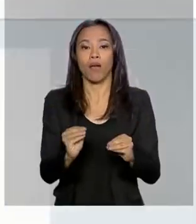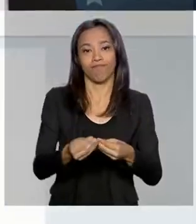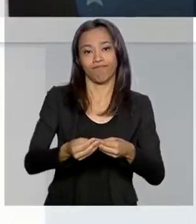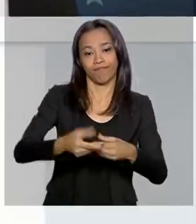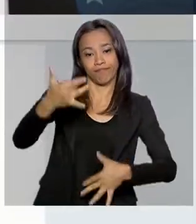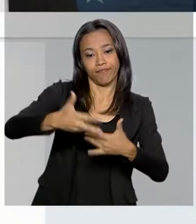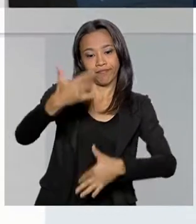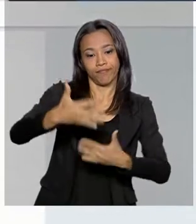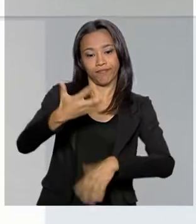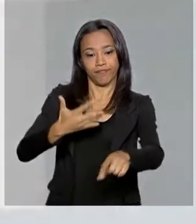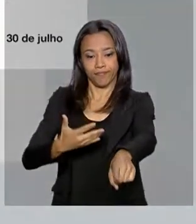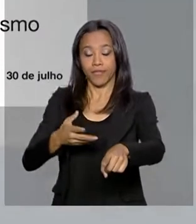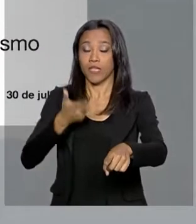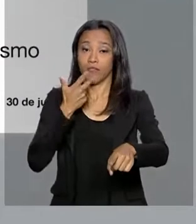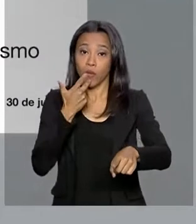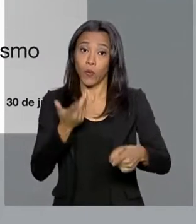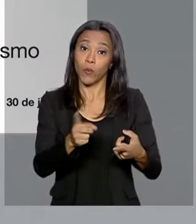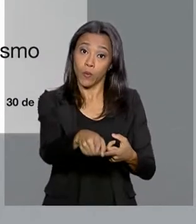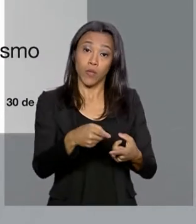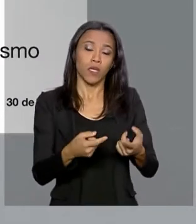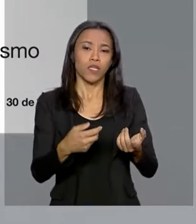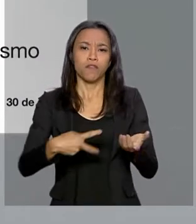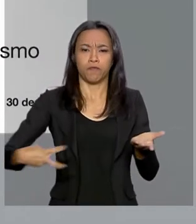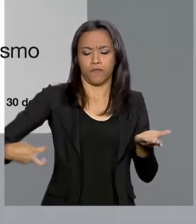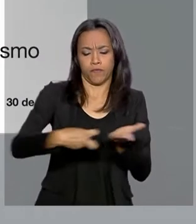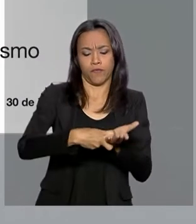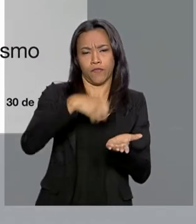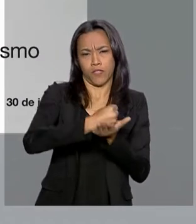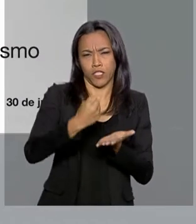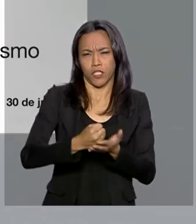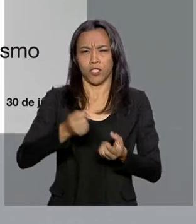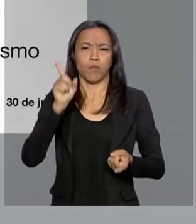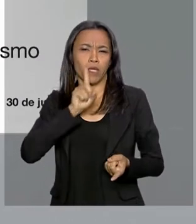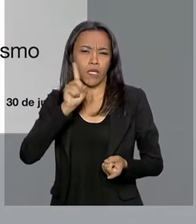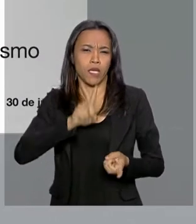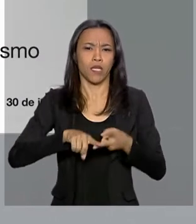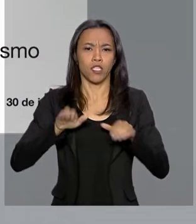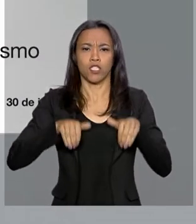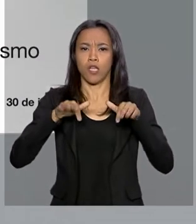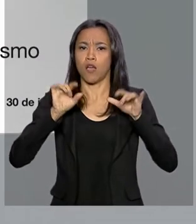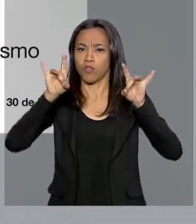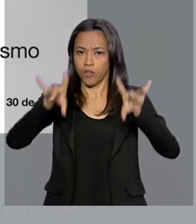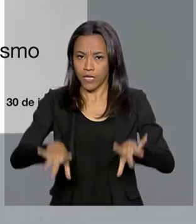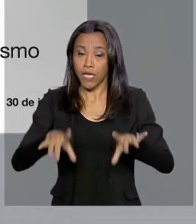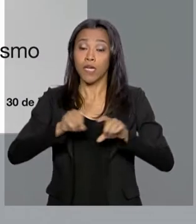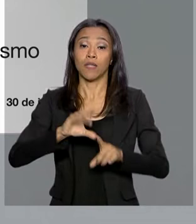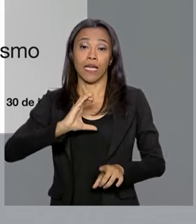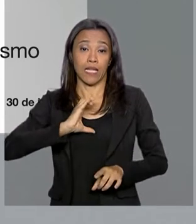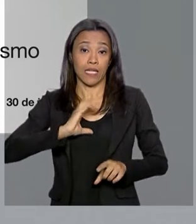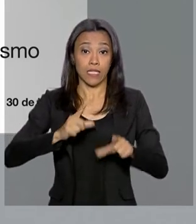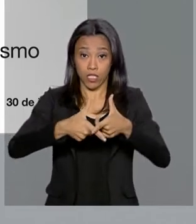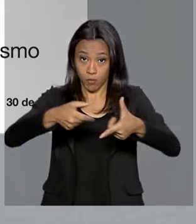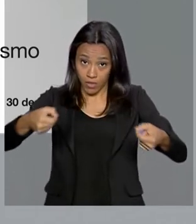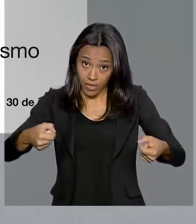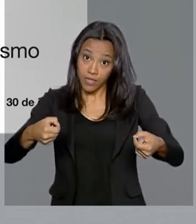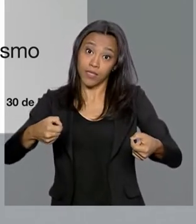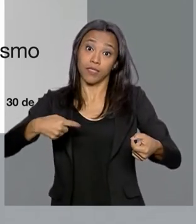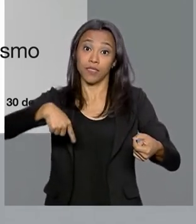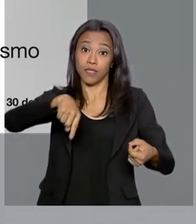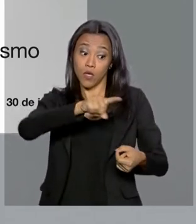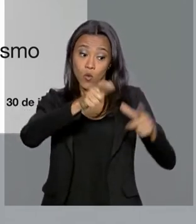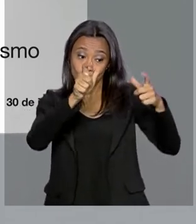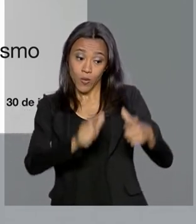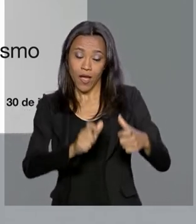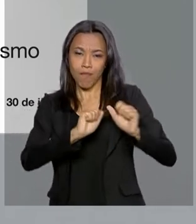depois da dispensa de vistos para turistas americanos, australianos, canadenses e japoneses, O Parque